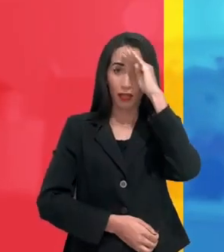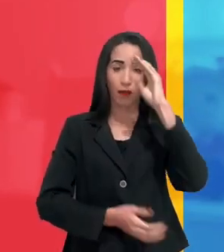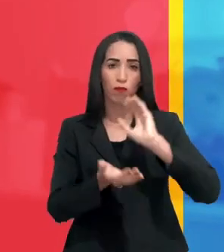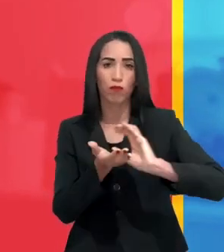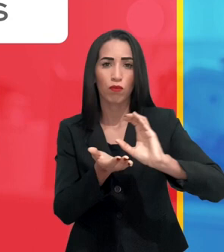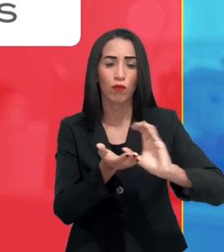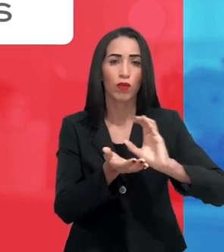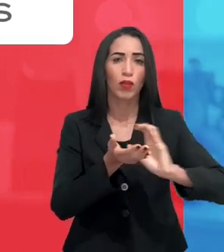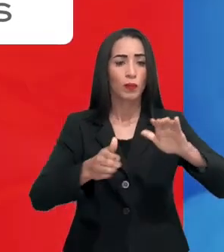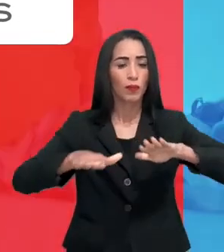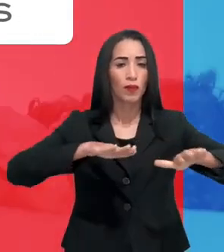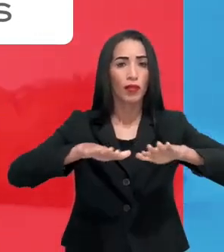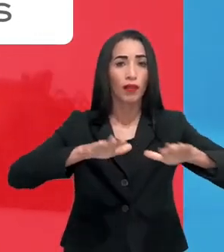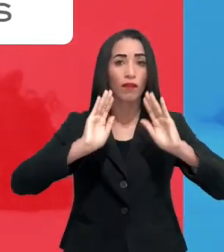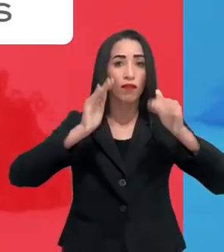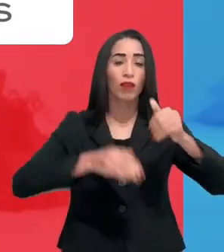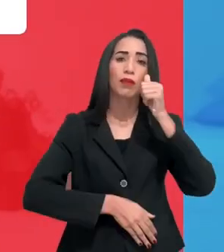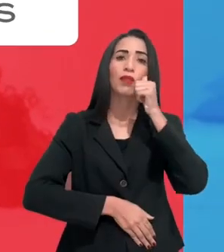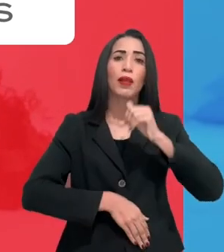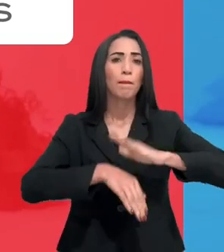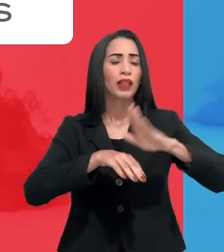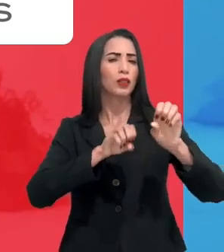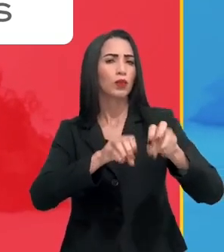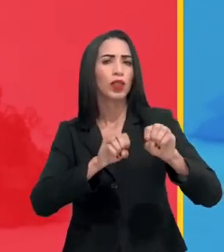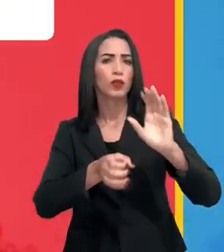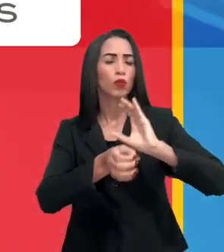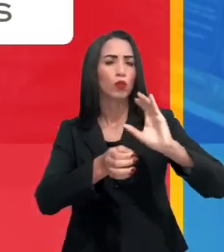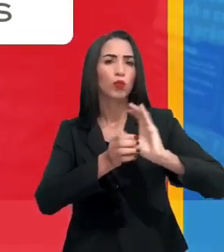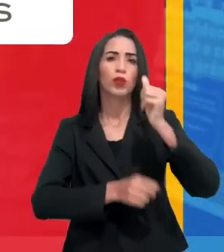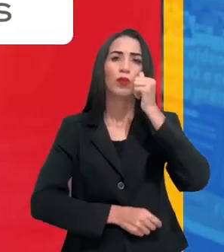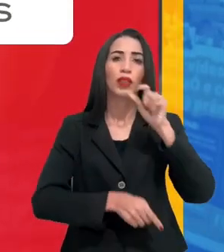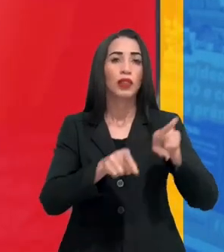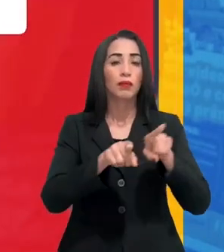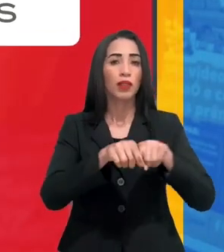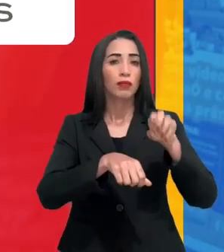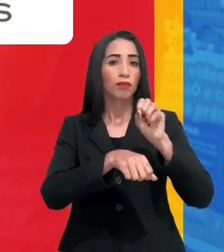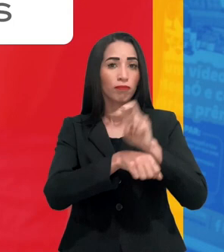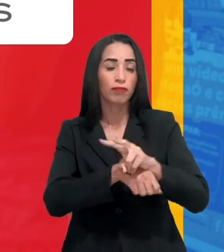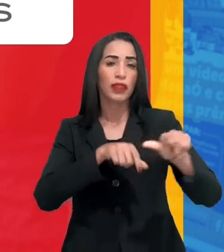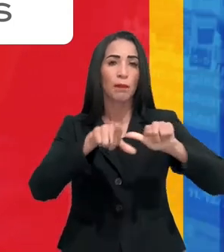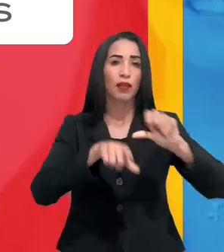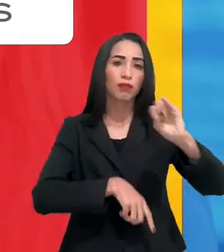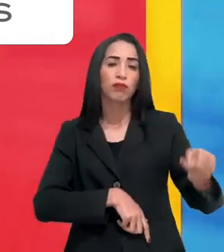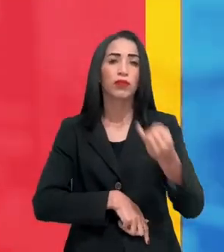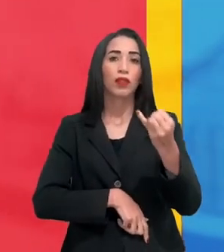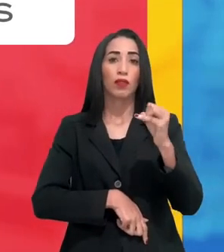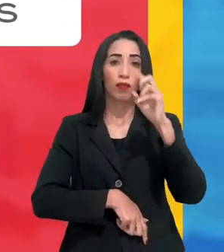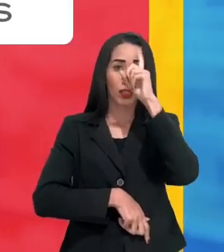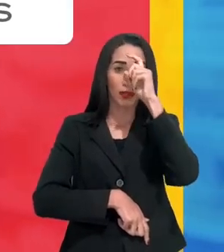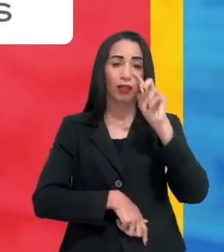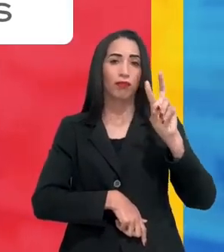vai investir em ações voltadas para as mulheres. Mais educação e capacitação para elas, mais empregos e oportunidades, mais